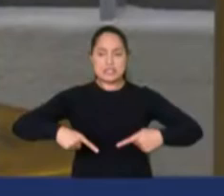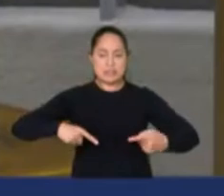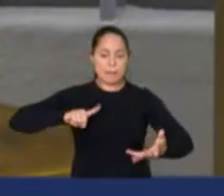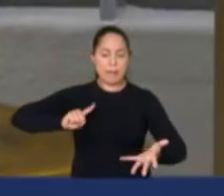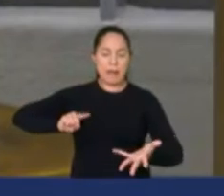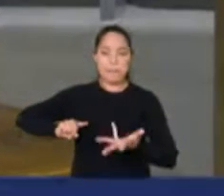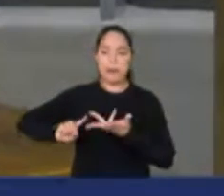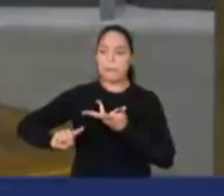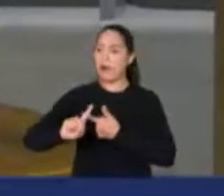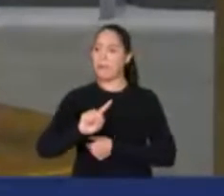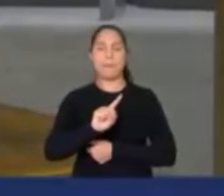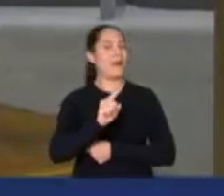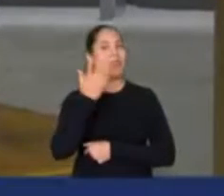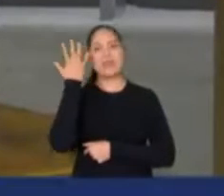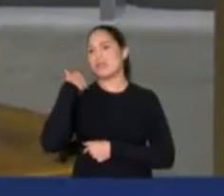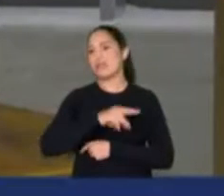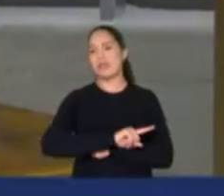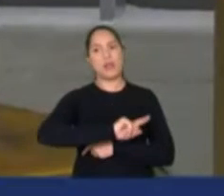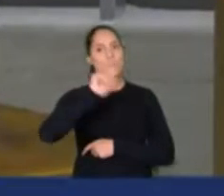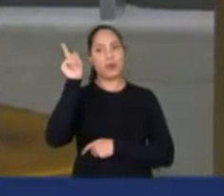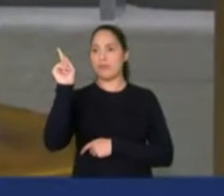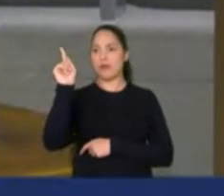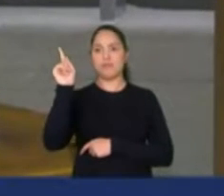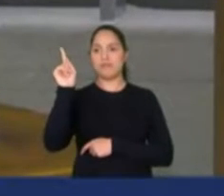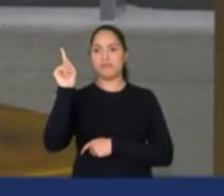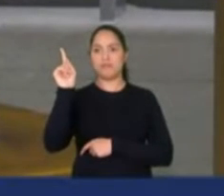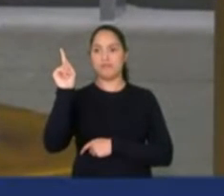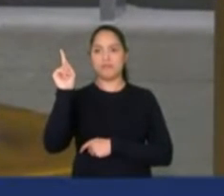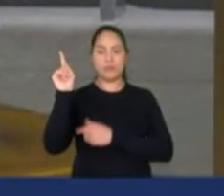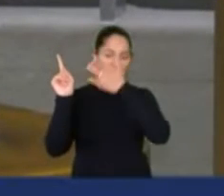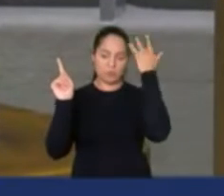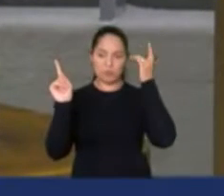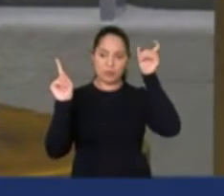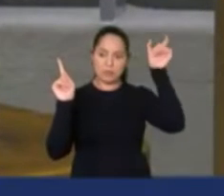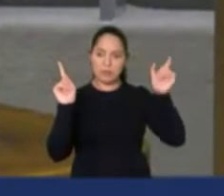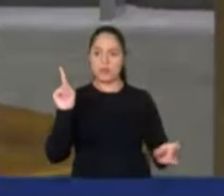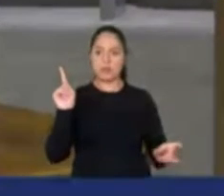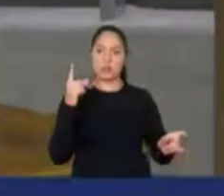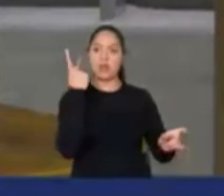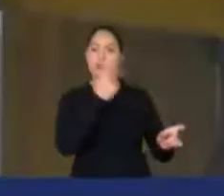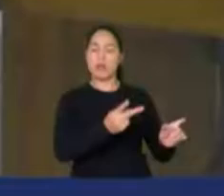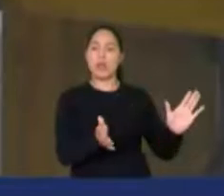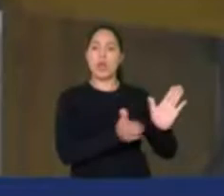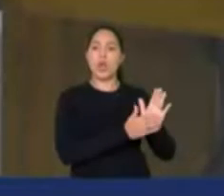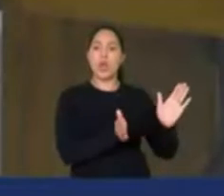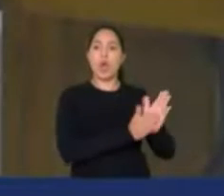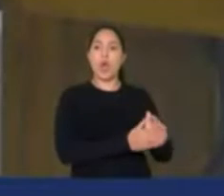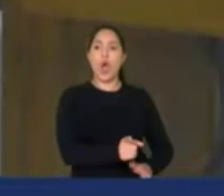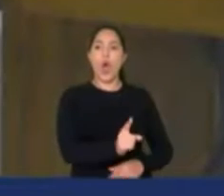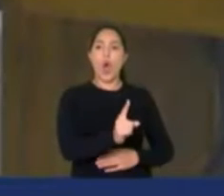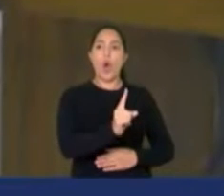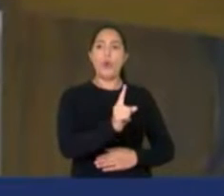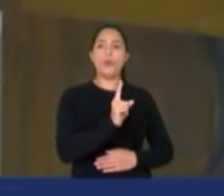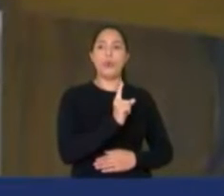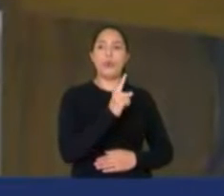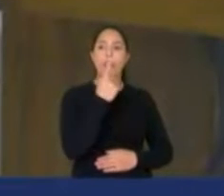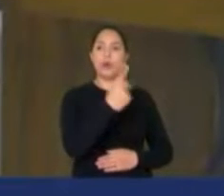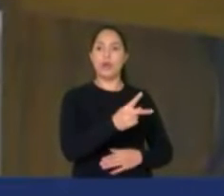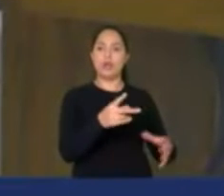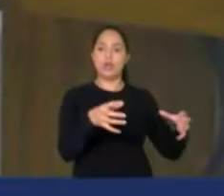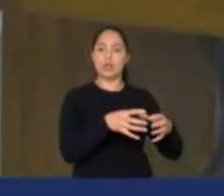é normal, não é normal uma pessoa ser abordada no seu aniversário, um dirigente partidário, e ser